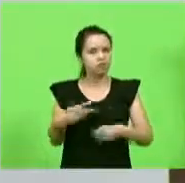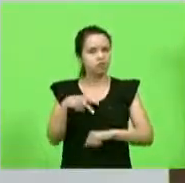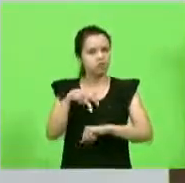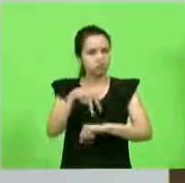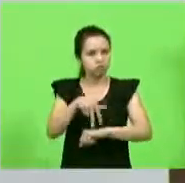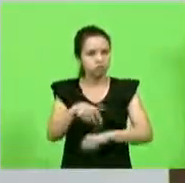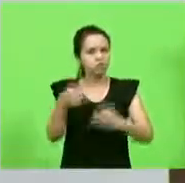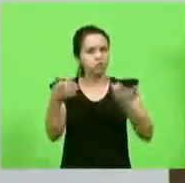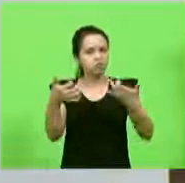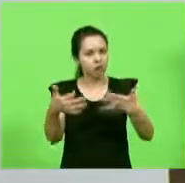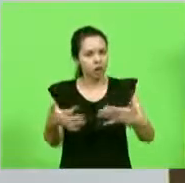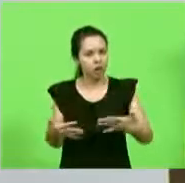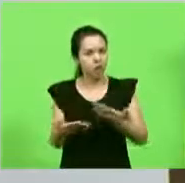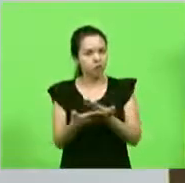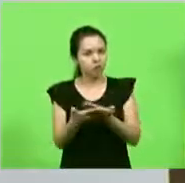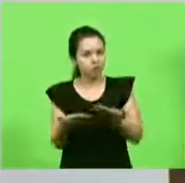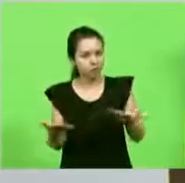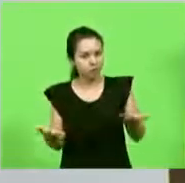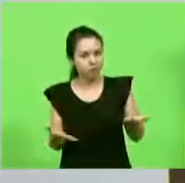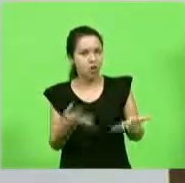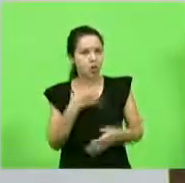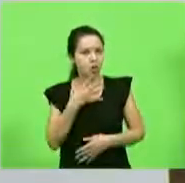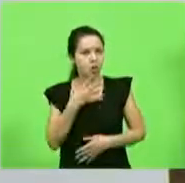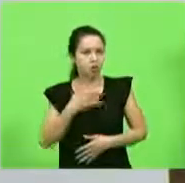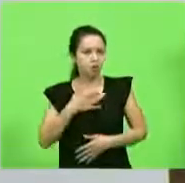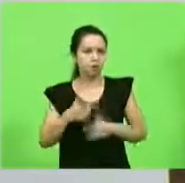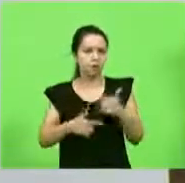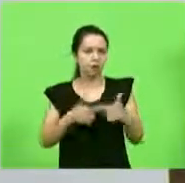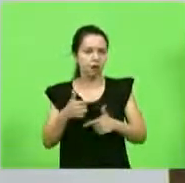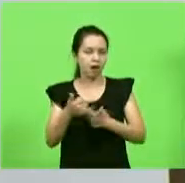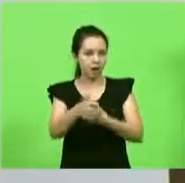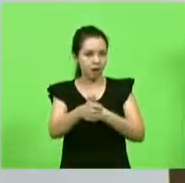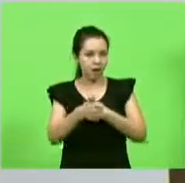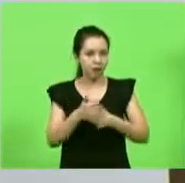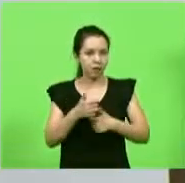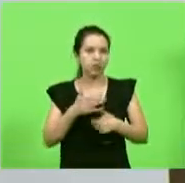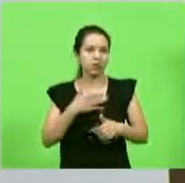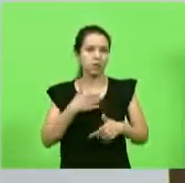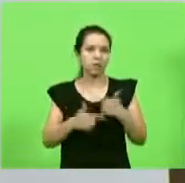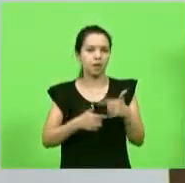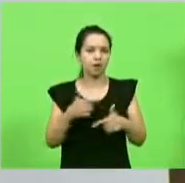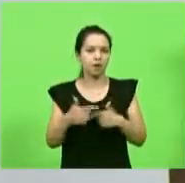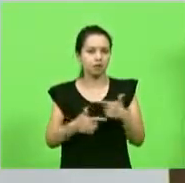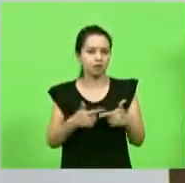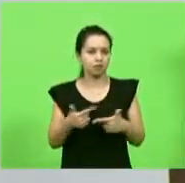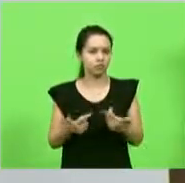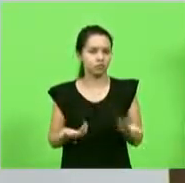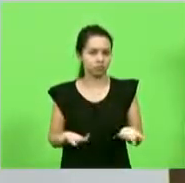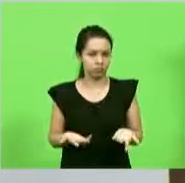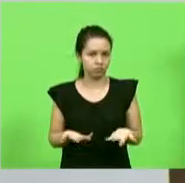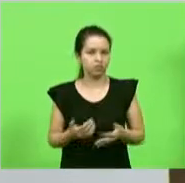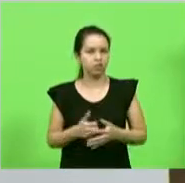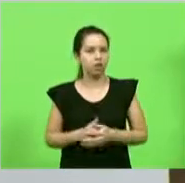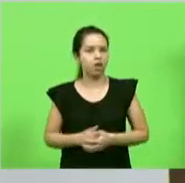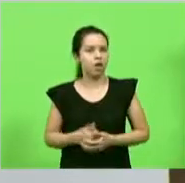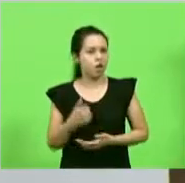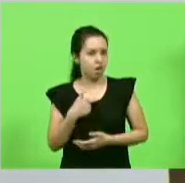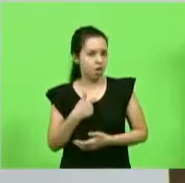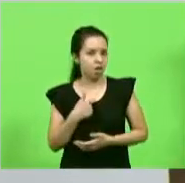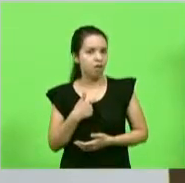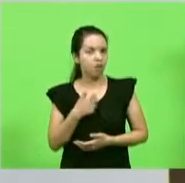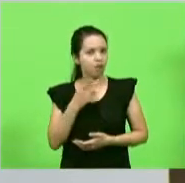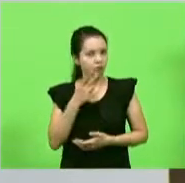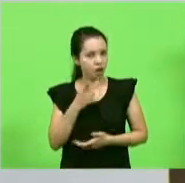trabalho, segue o meu trabalho, de uma isenção normal, até porque eu tenho